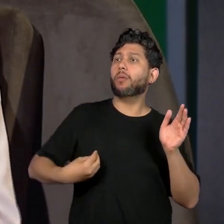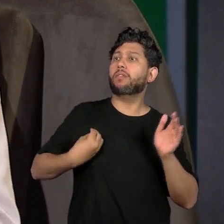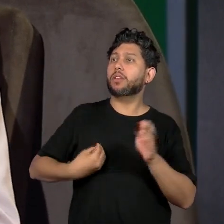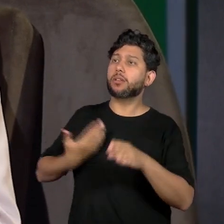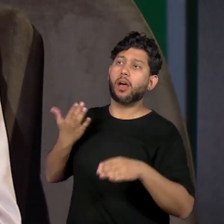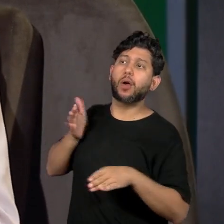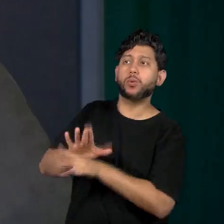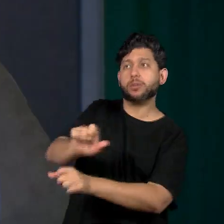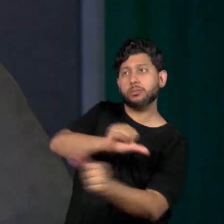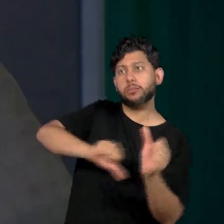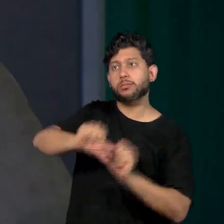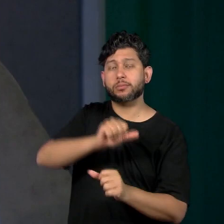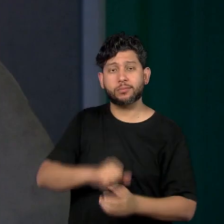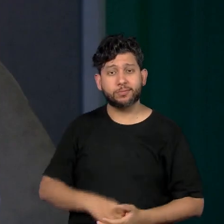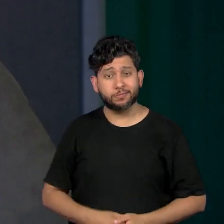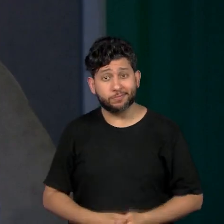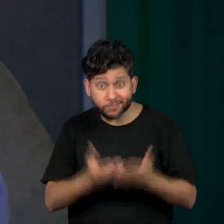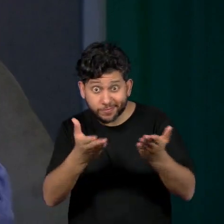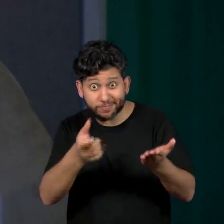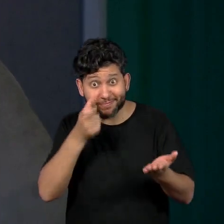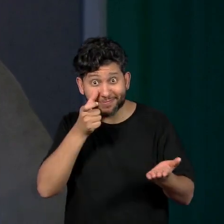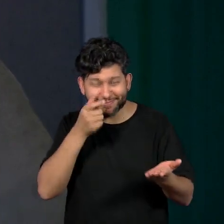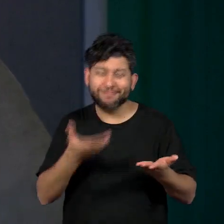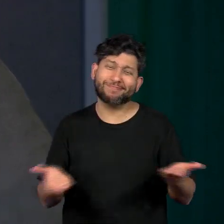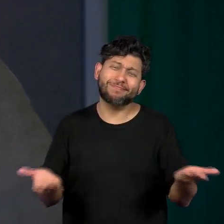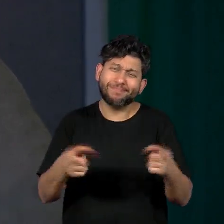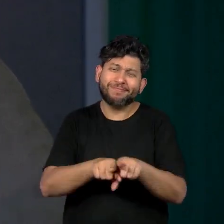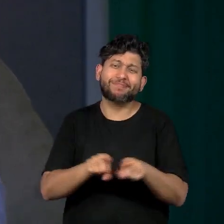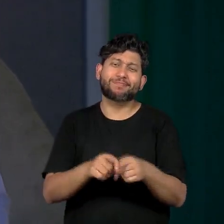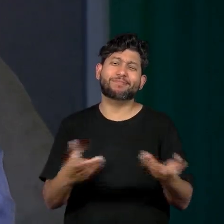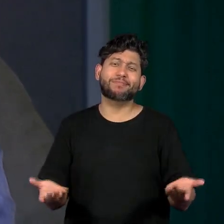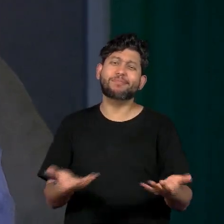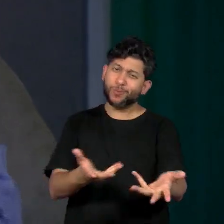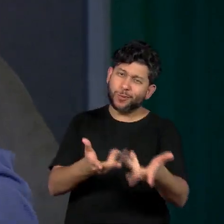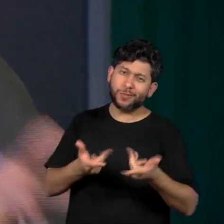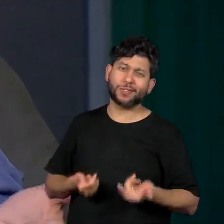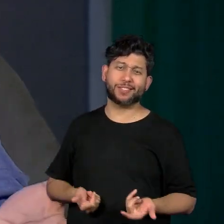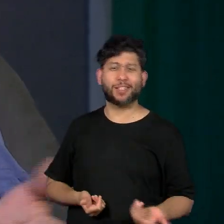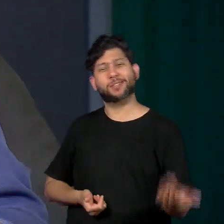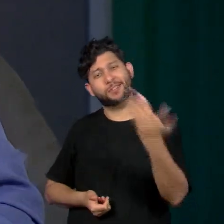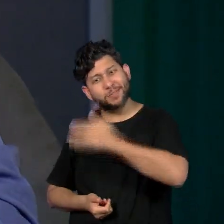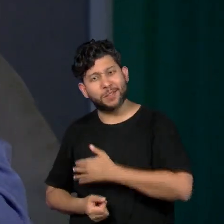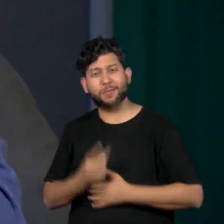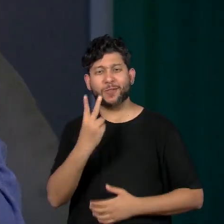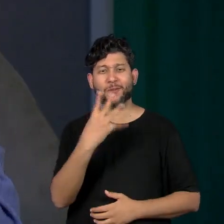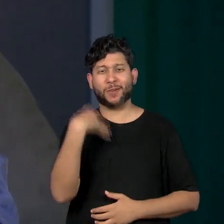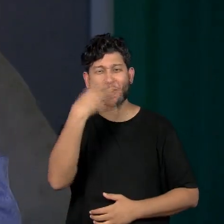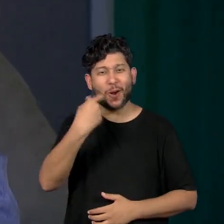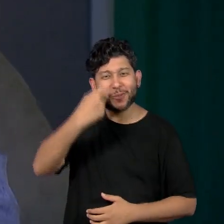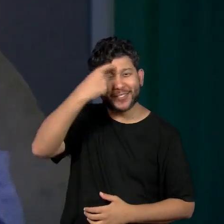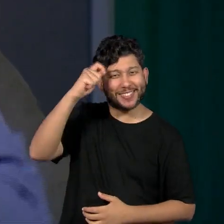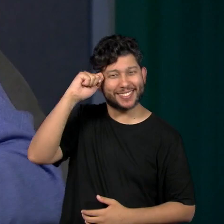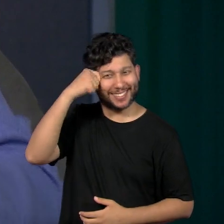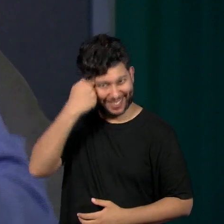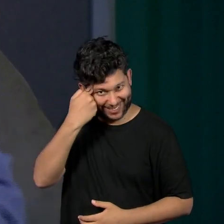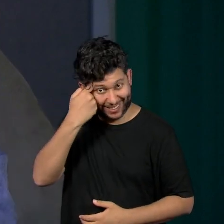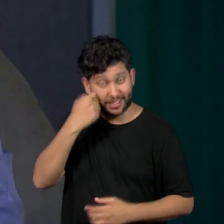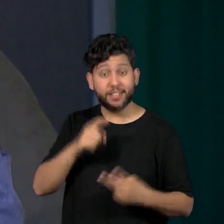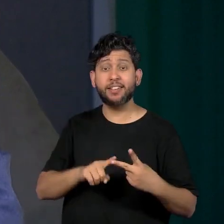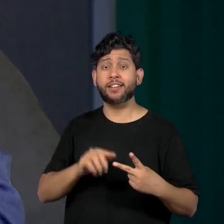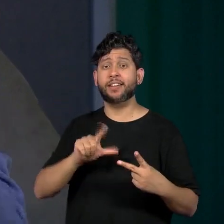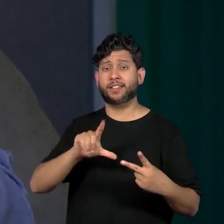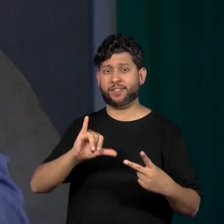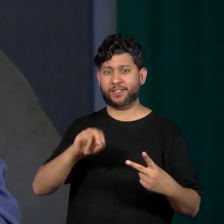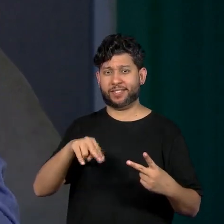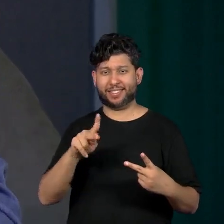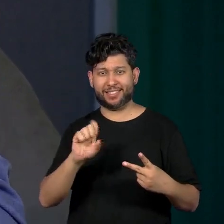todo mundo. E você, cara telespectador, também é o nosso convidado da virada da consciência, da Flink Samba e de todas as